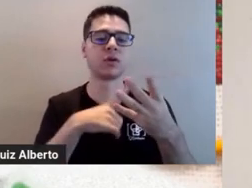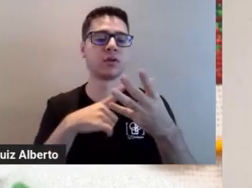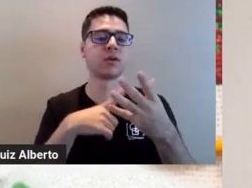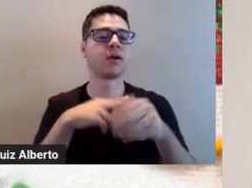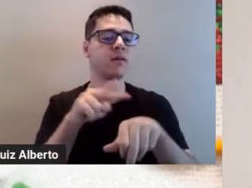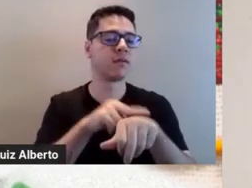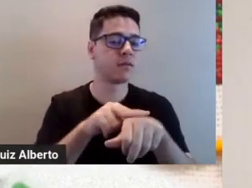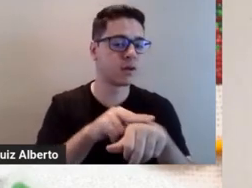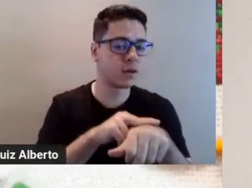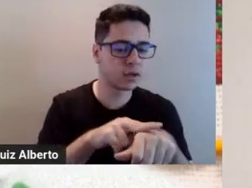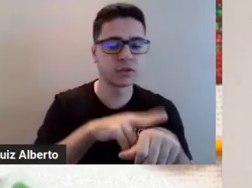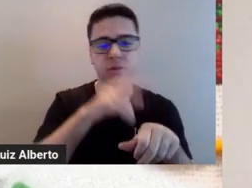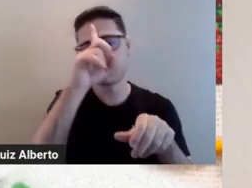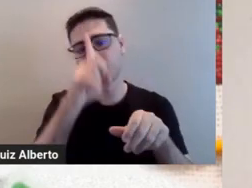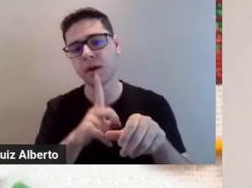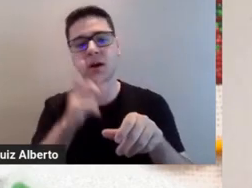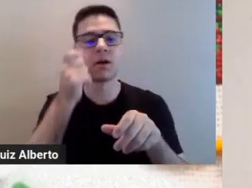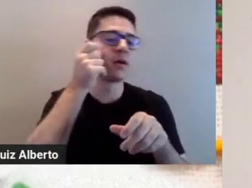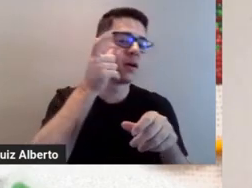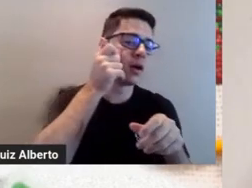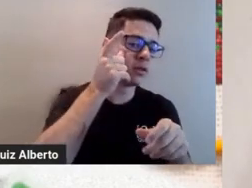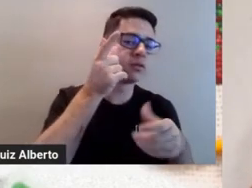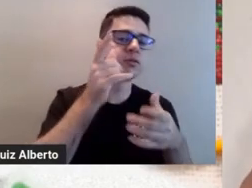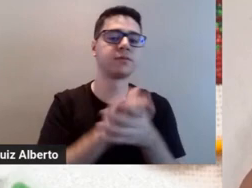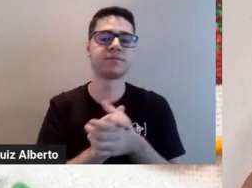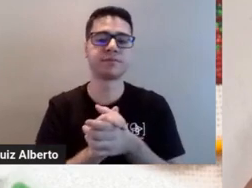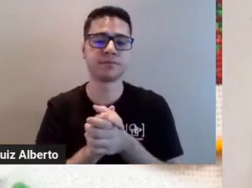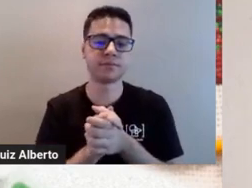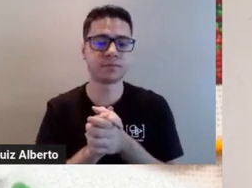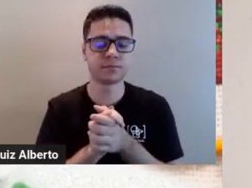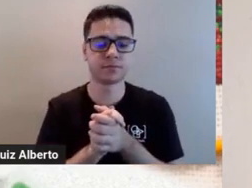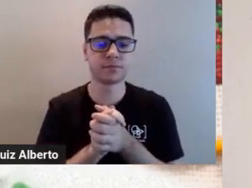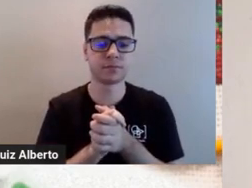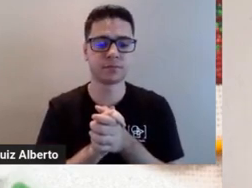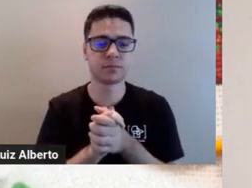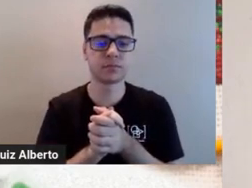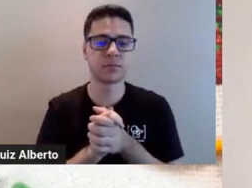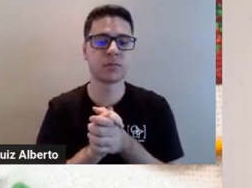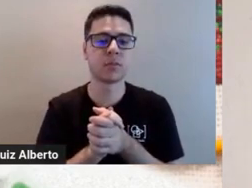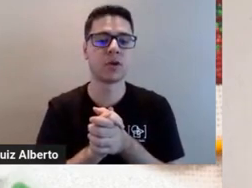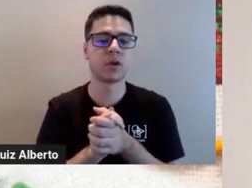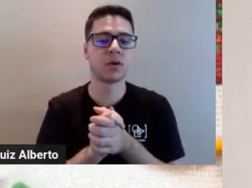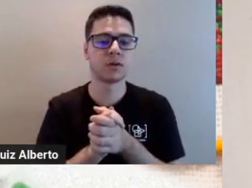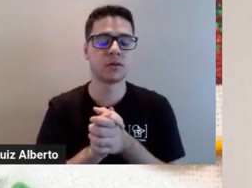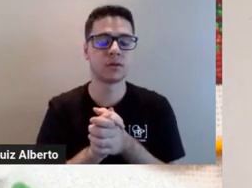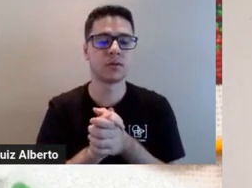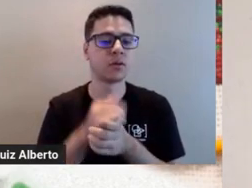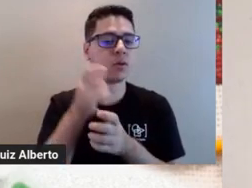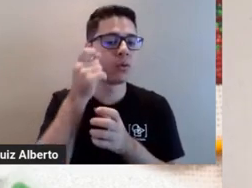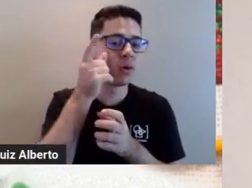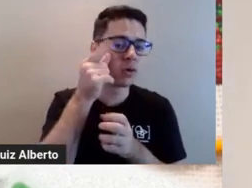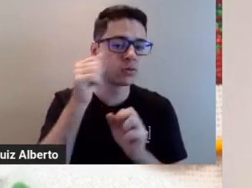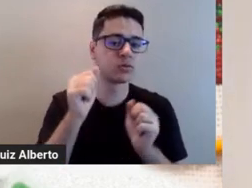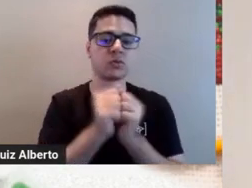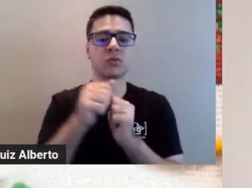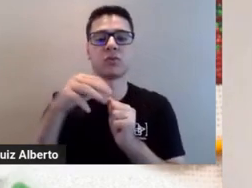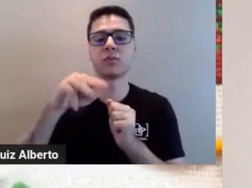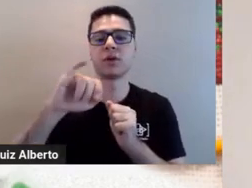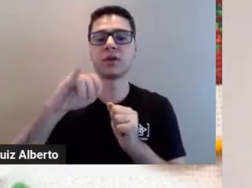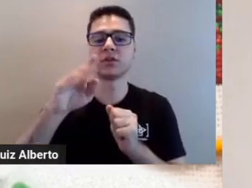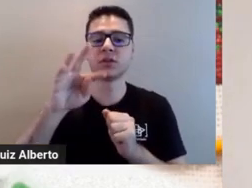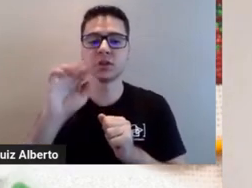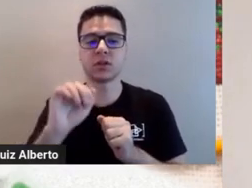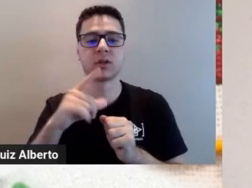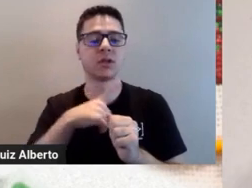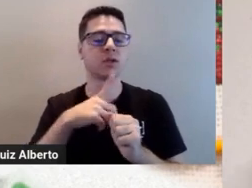verde. Então, ali no círculo, amarelo com azul, verde. O amarelo, o azul com o magenta, gente tem o roxo.